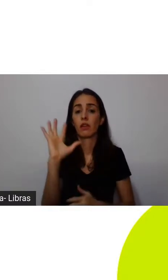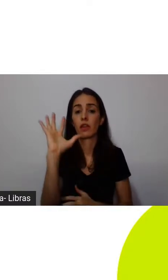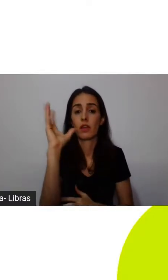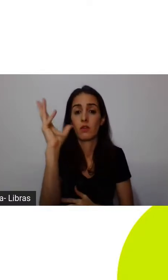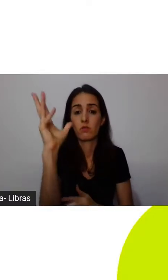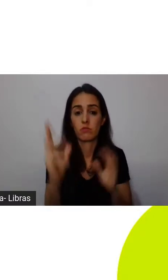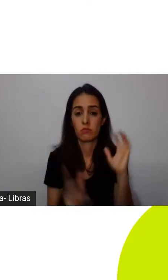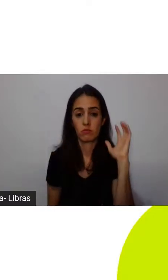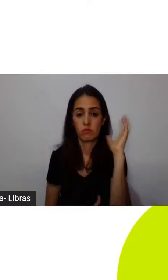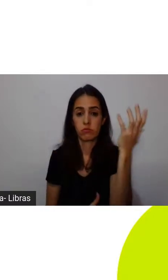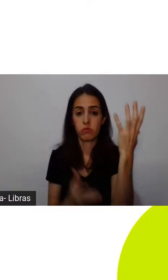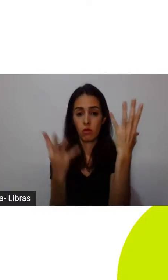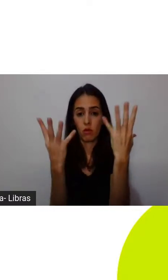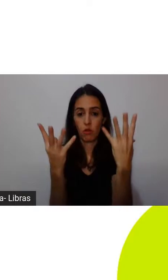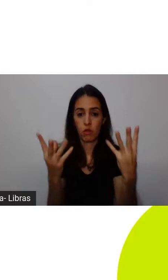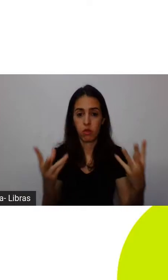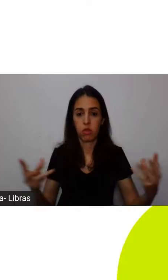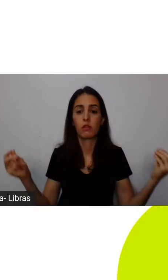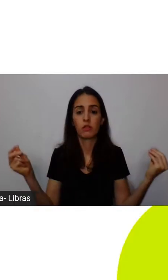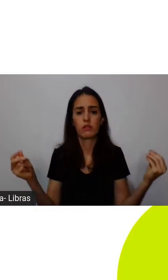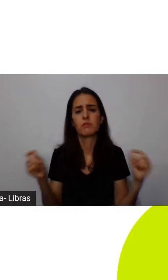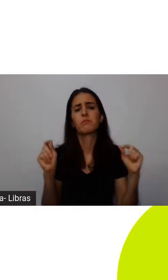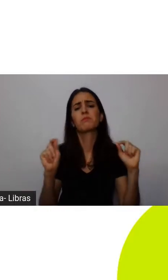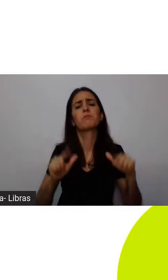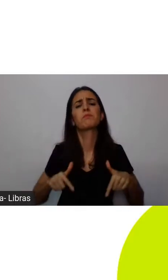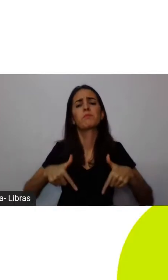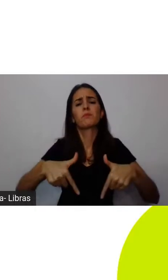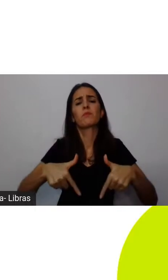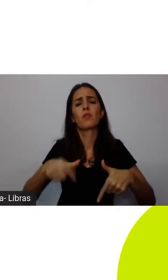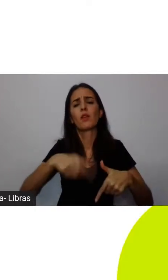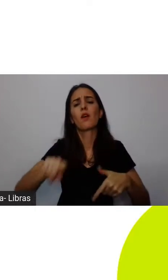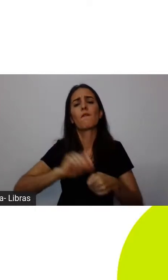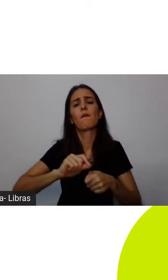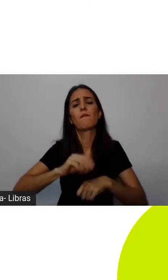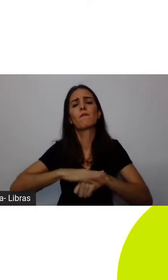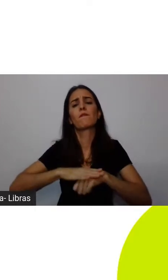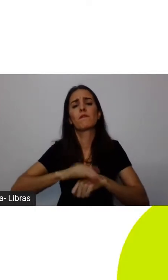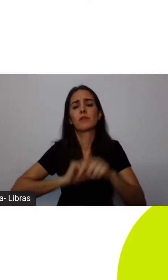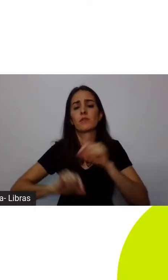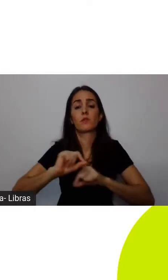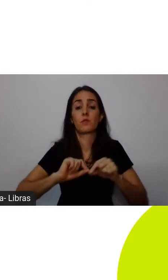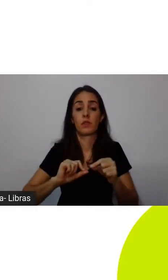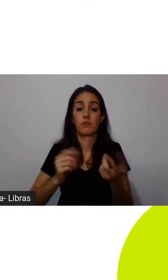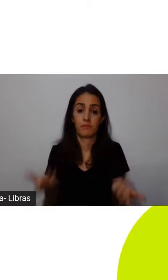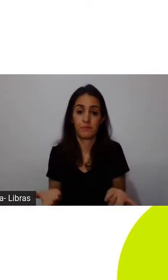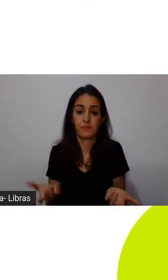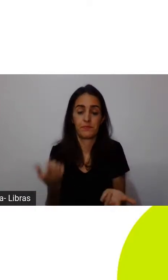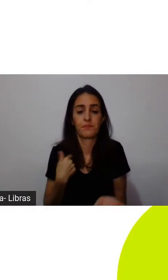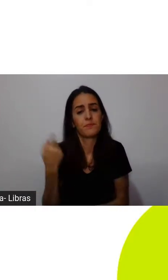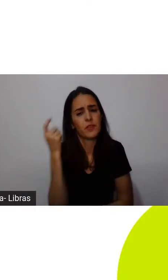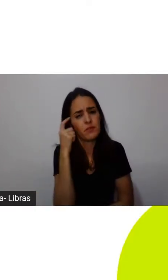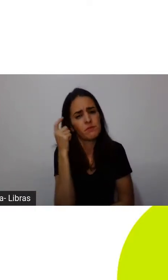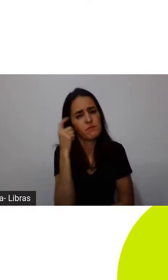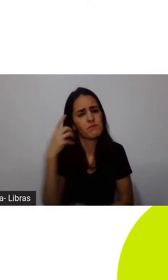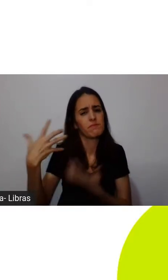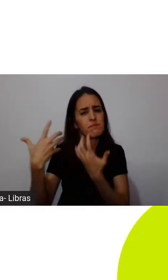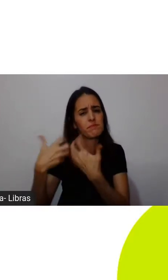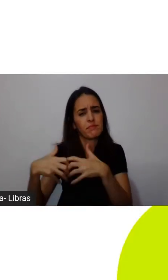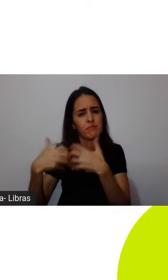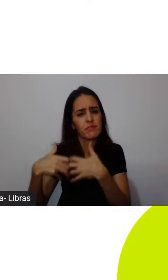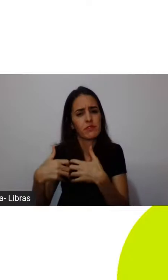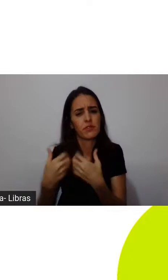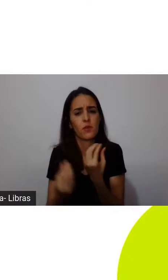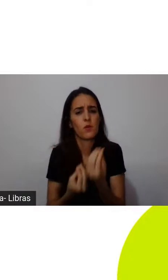O que fazer? Quais são as respostas para isso? E eu resolvi analisar, então, essas respostas para essa falta de recursos em